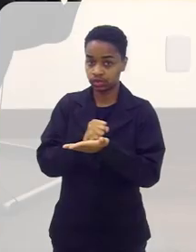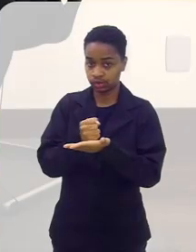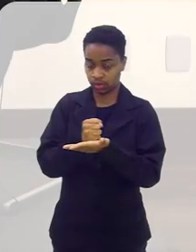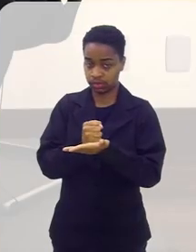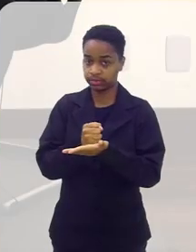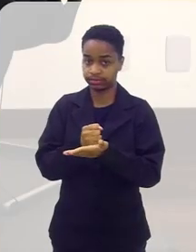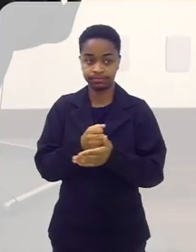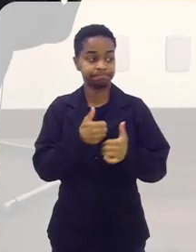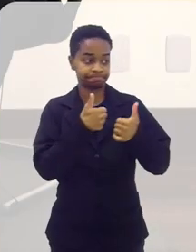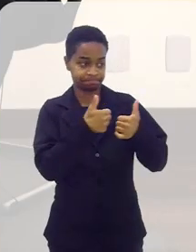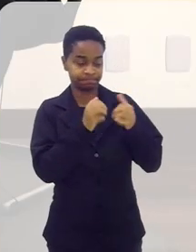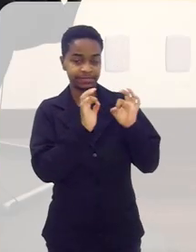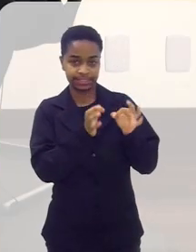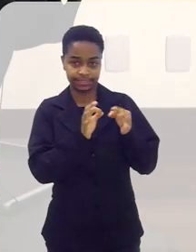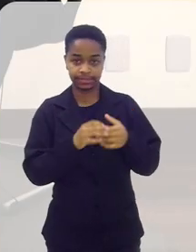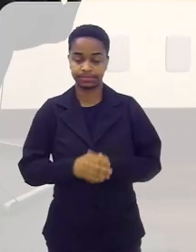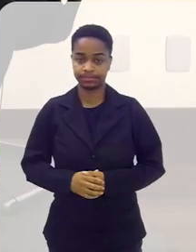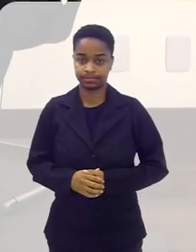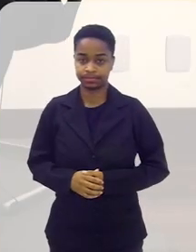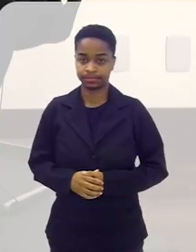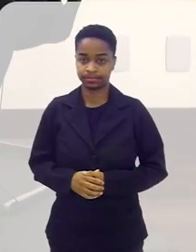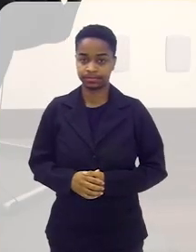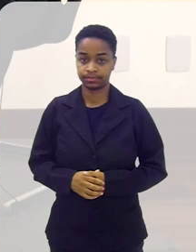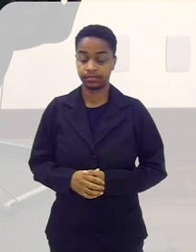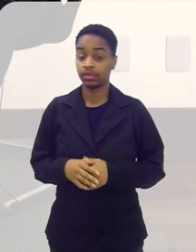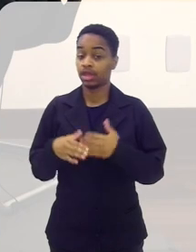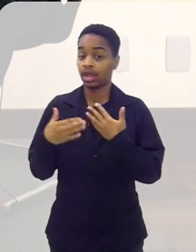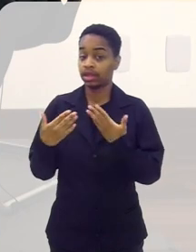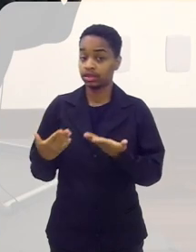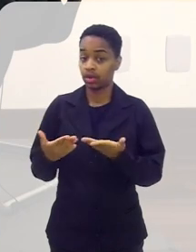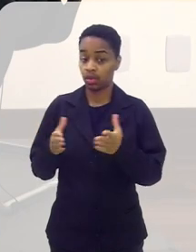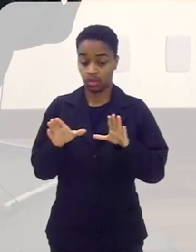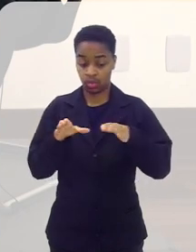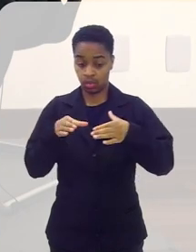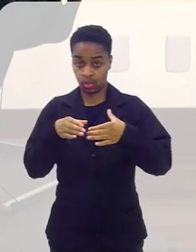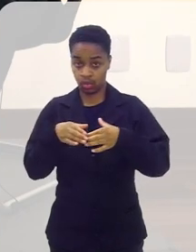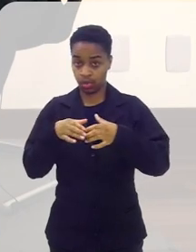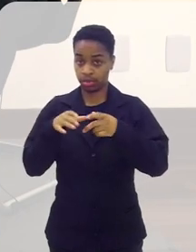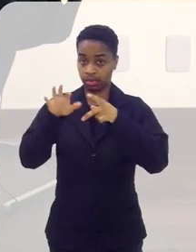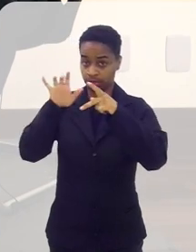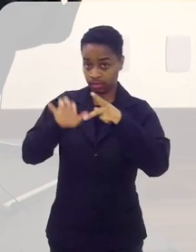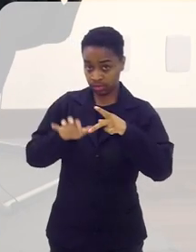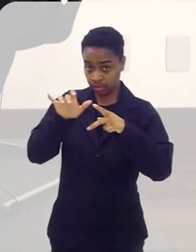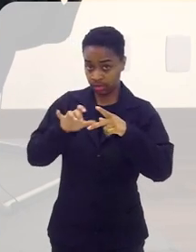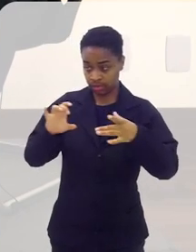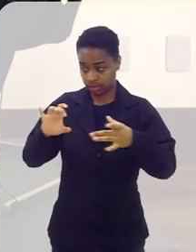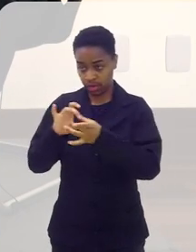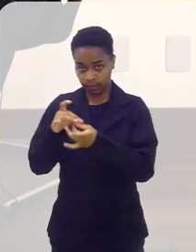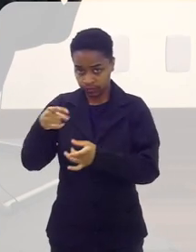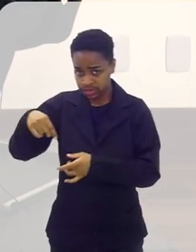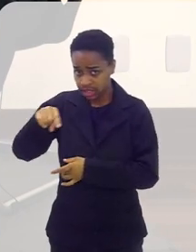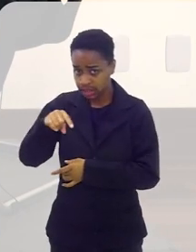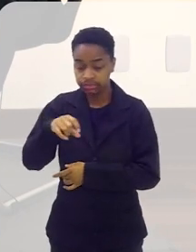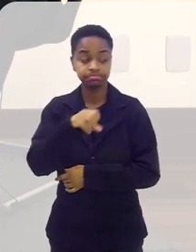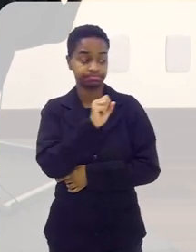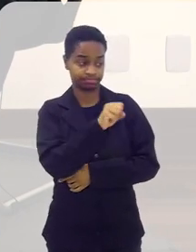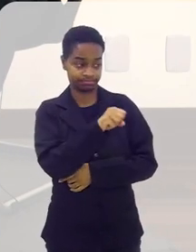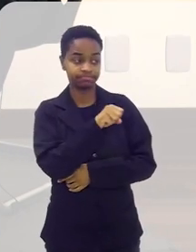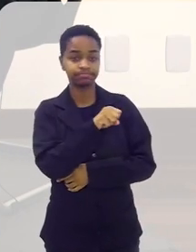Certo. Então, esses desenvolvedores são ligados a vocês?